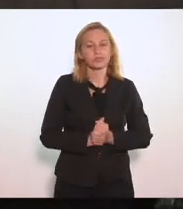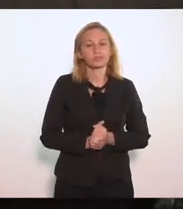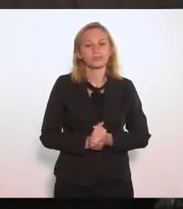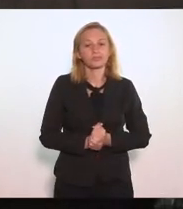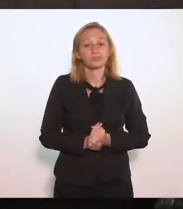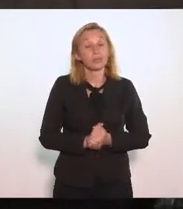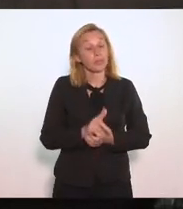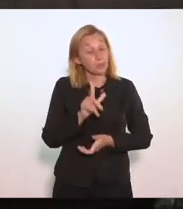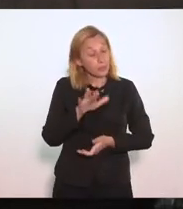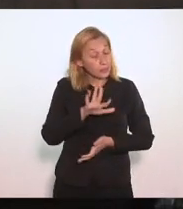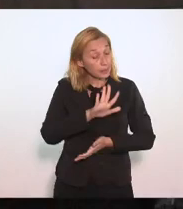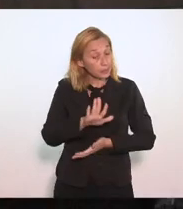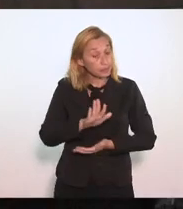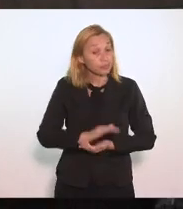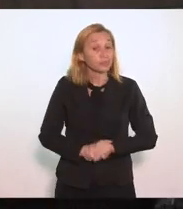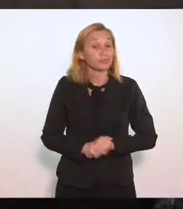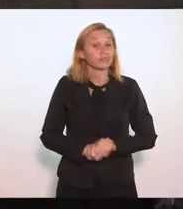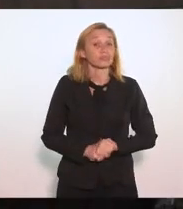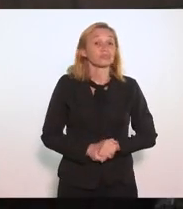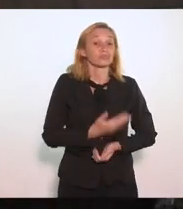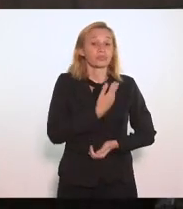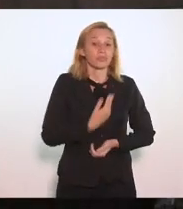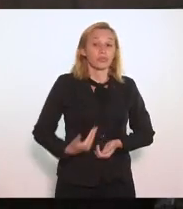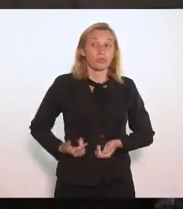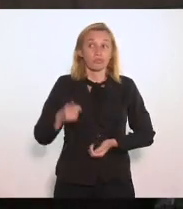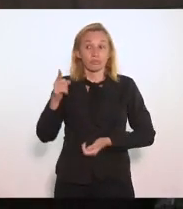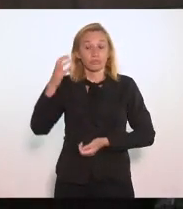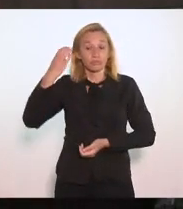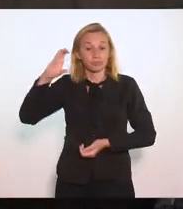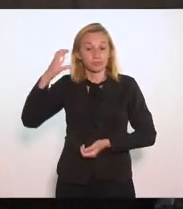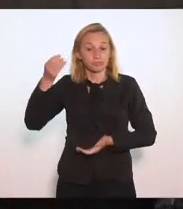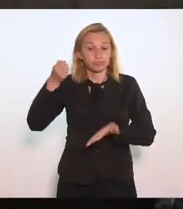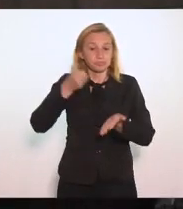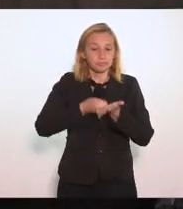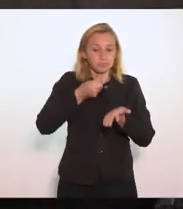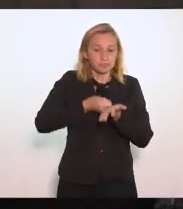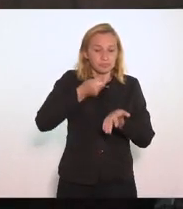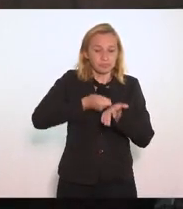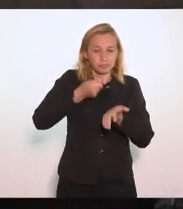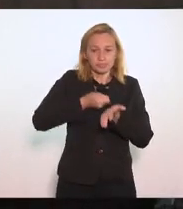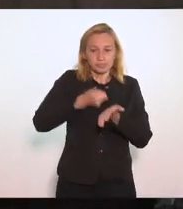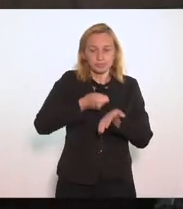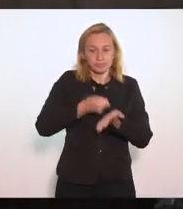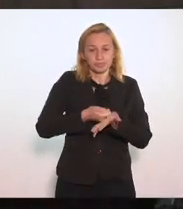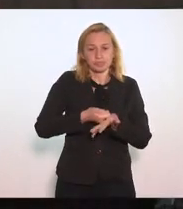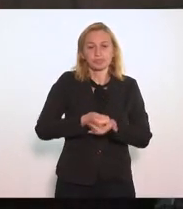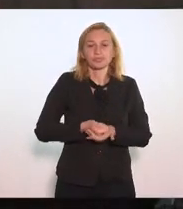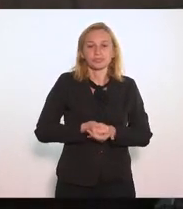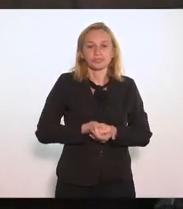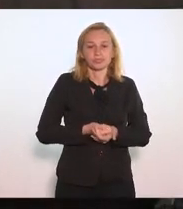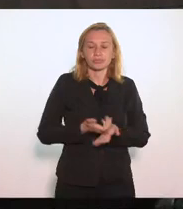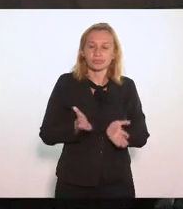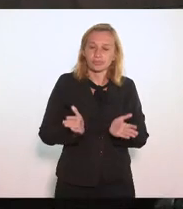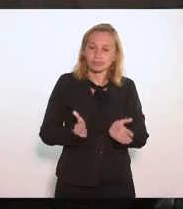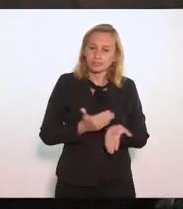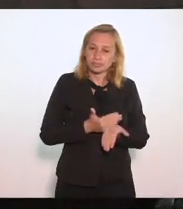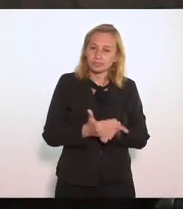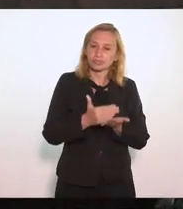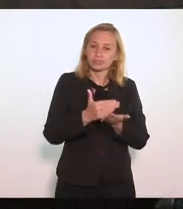Diferente Do modelo De Niterói Que exigiu Uma outorga Inicial